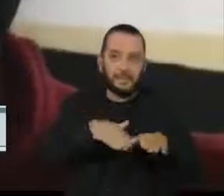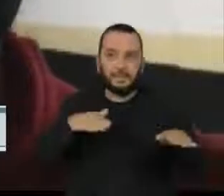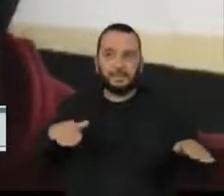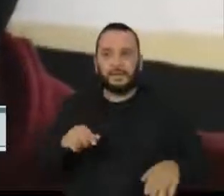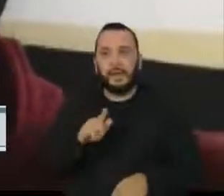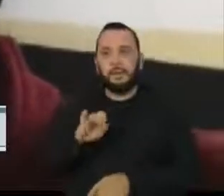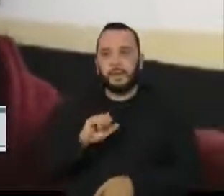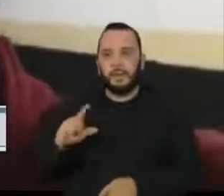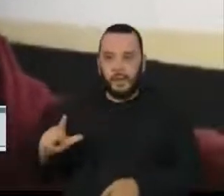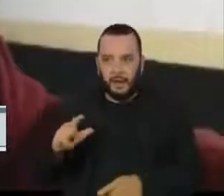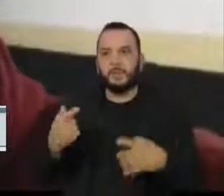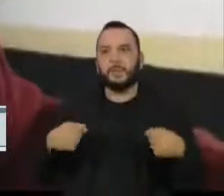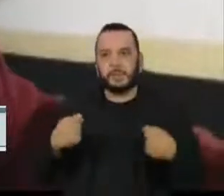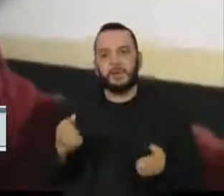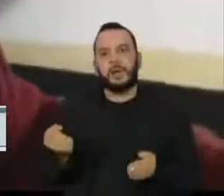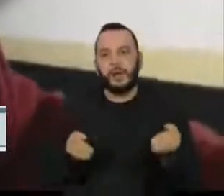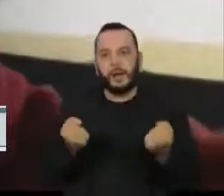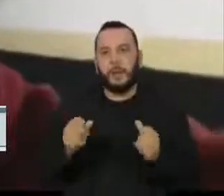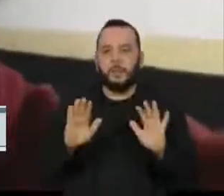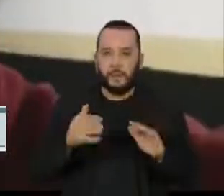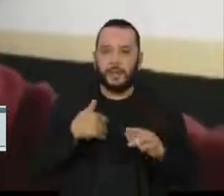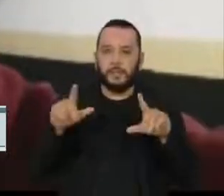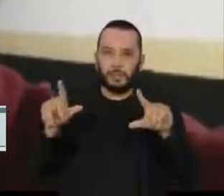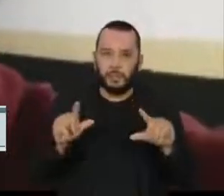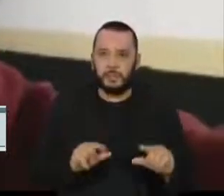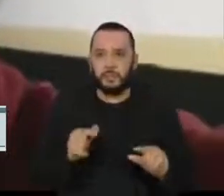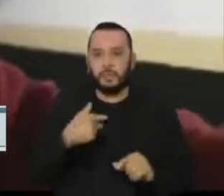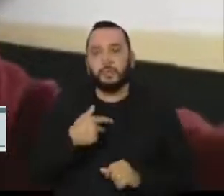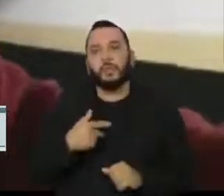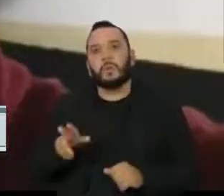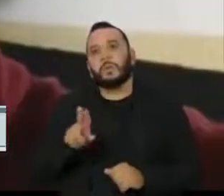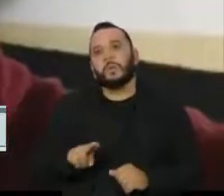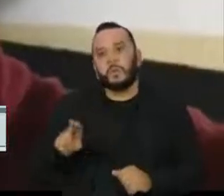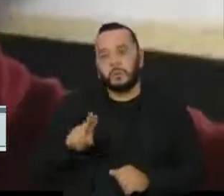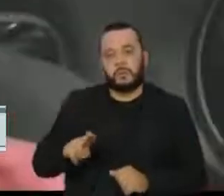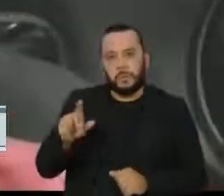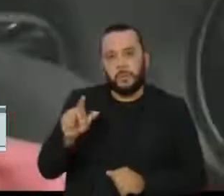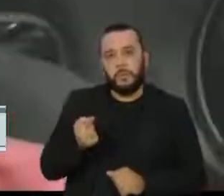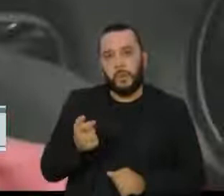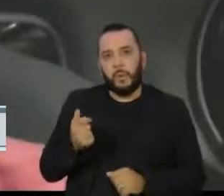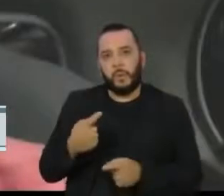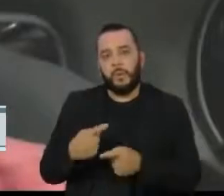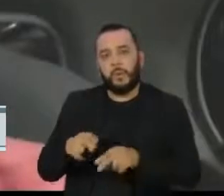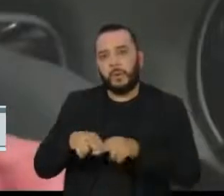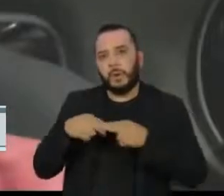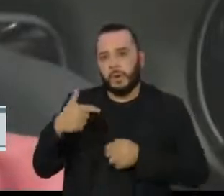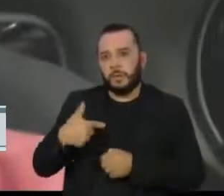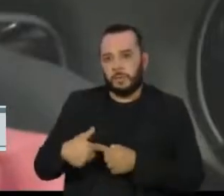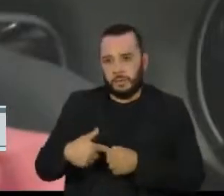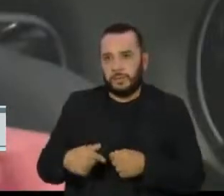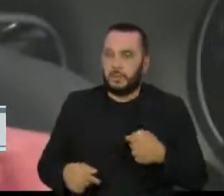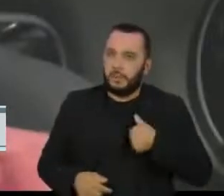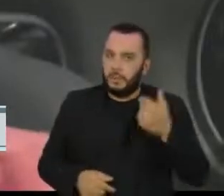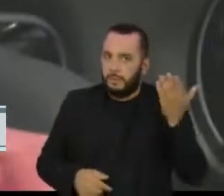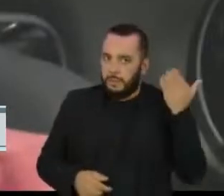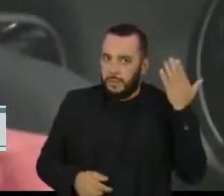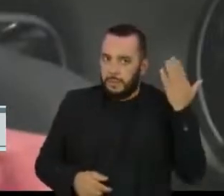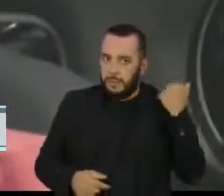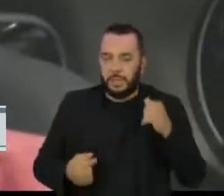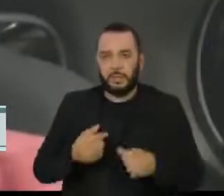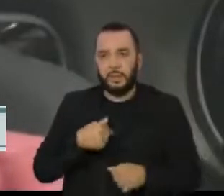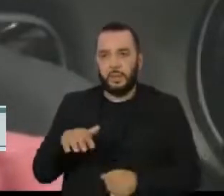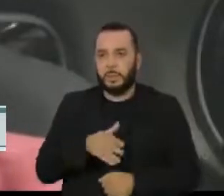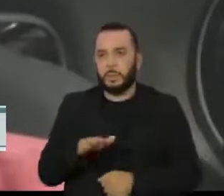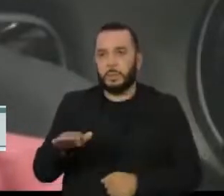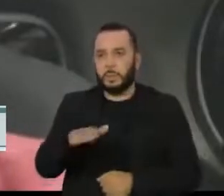Gabriel ainda depende de carro, mas reduziu muito o uso por causa do preço da gasolina. Eu rodava, sei